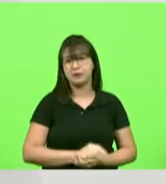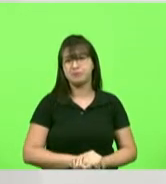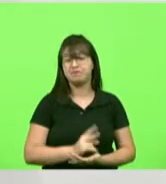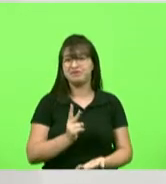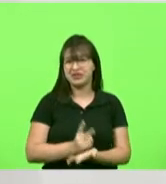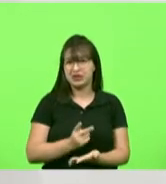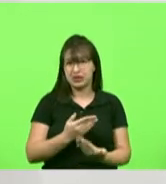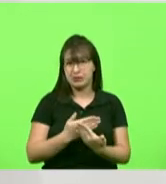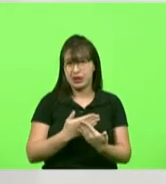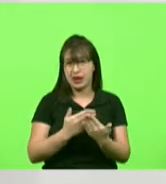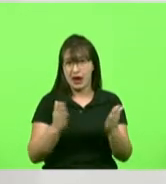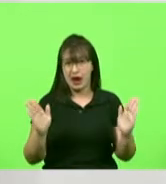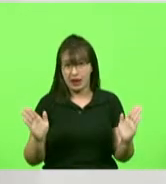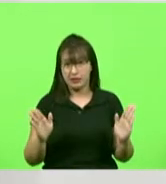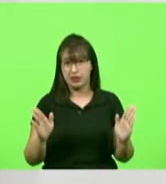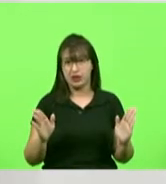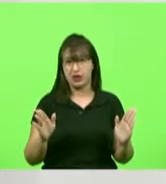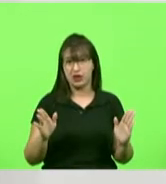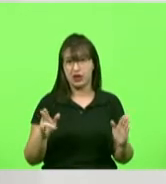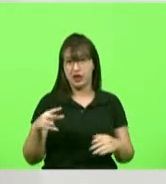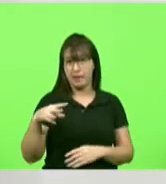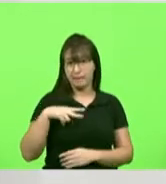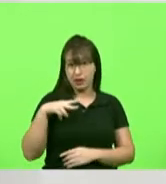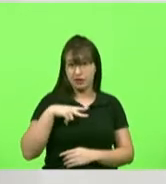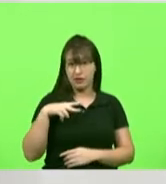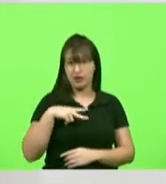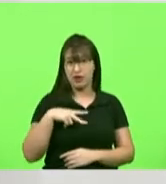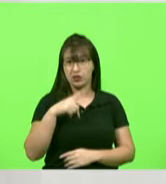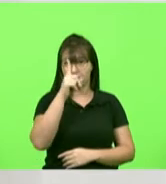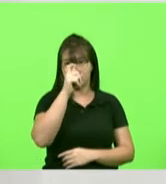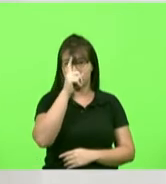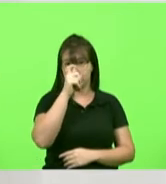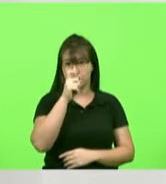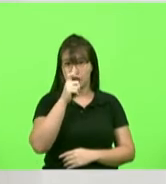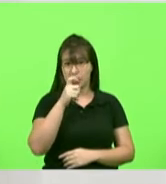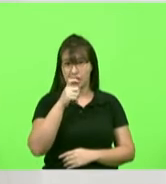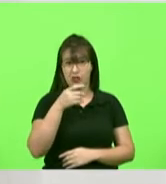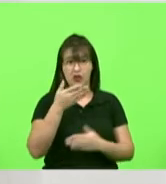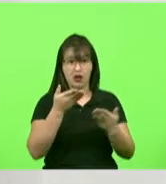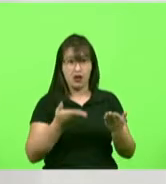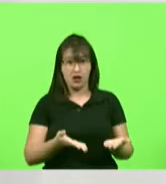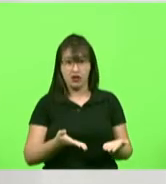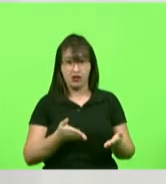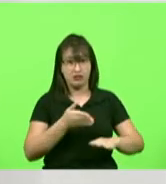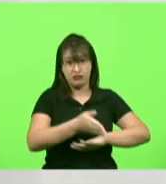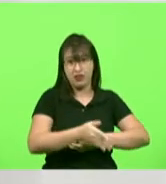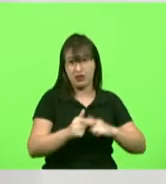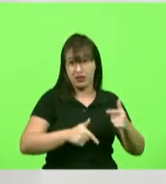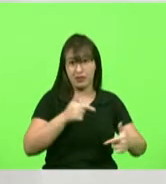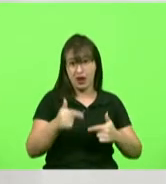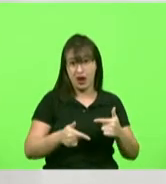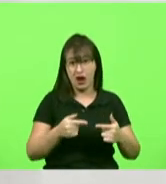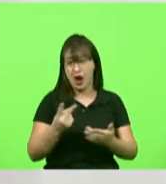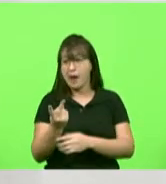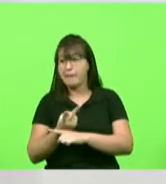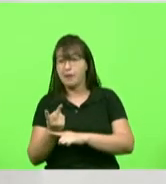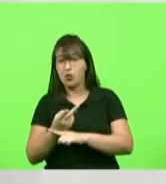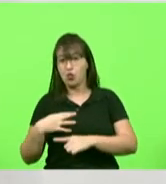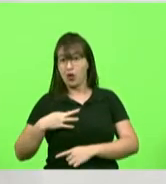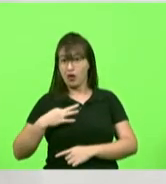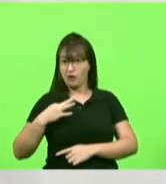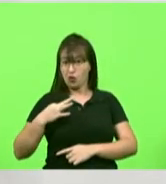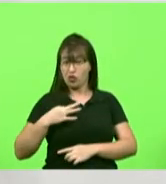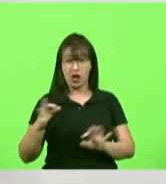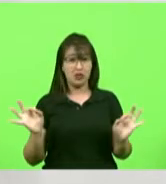sair dali e vão para dentro da iniciativa privada e não vão procurar nem mesmo pelo voluntariado porque alguns recebem